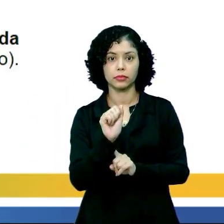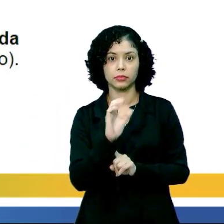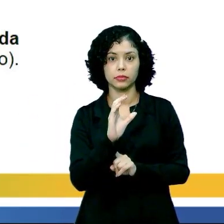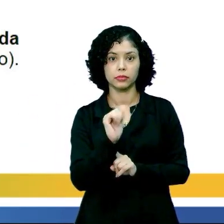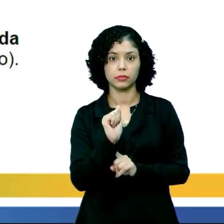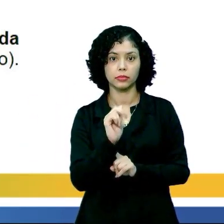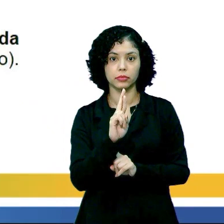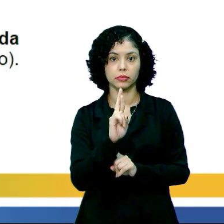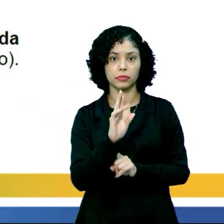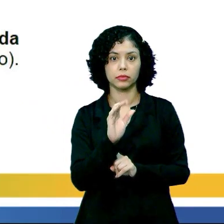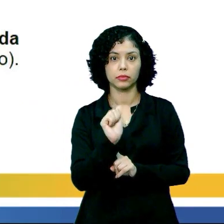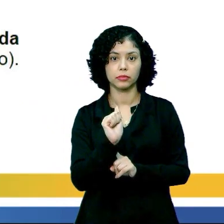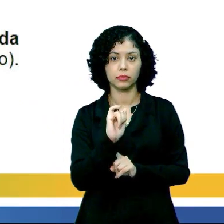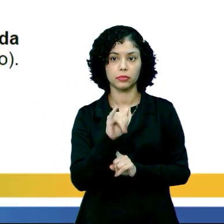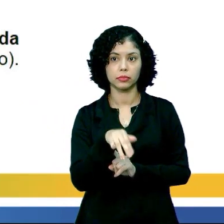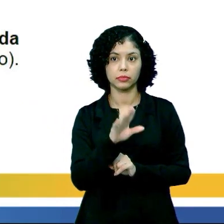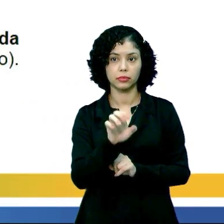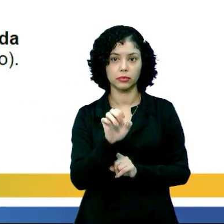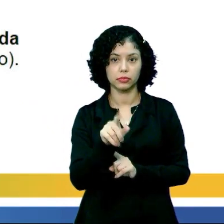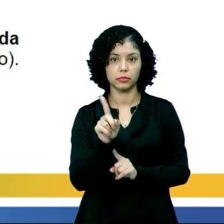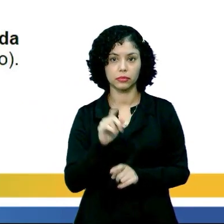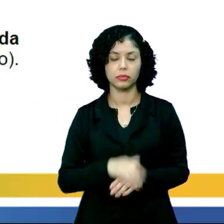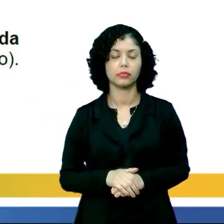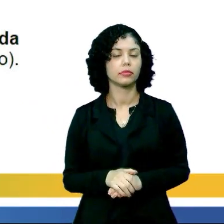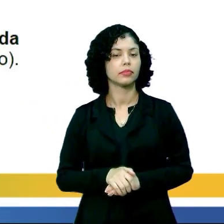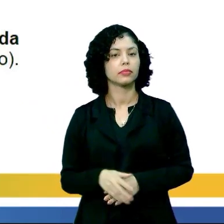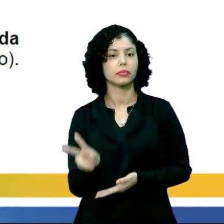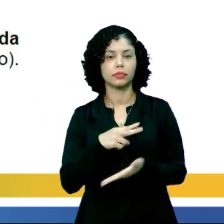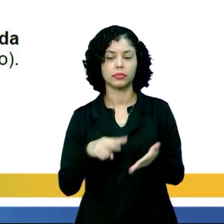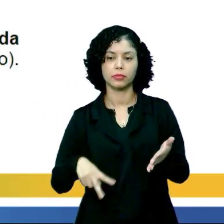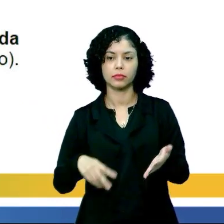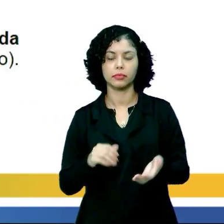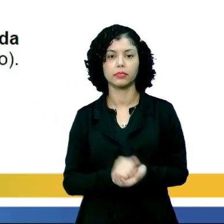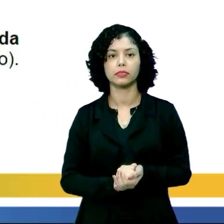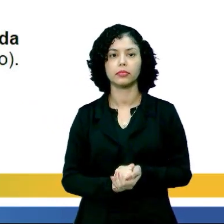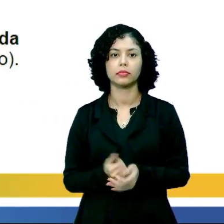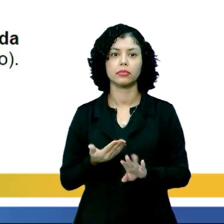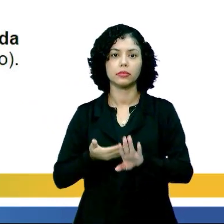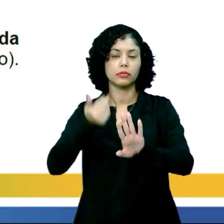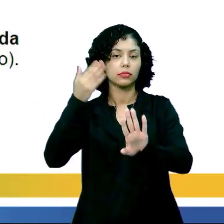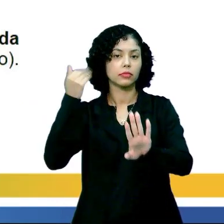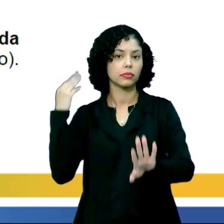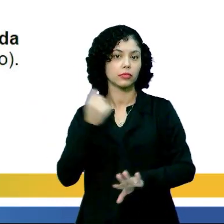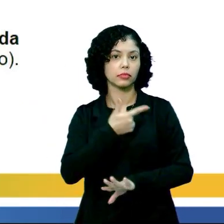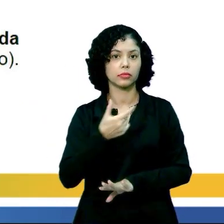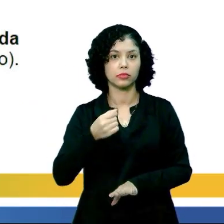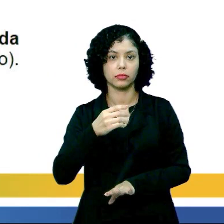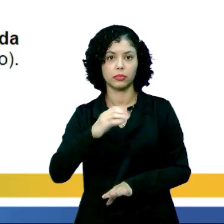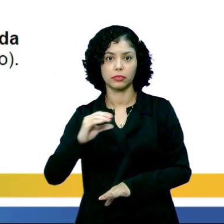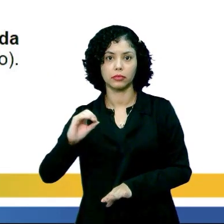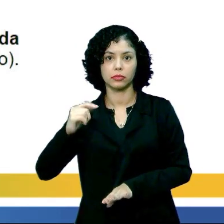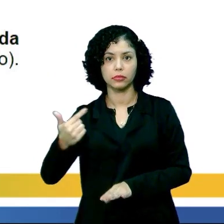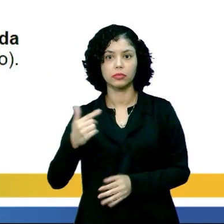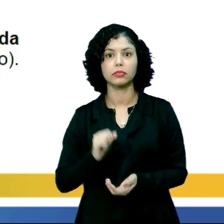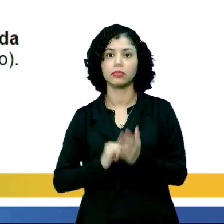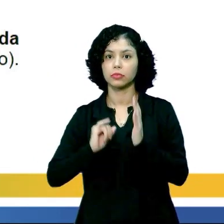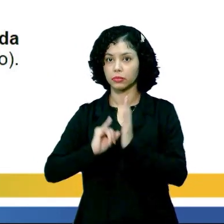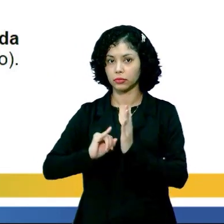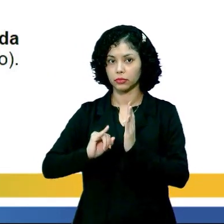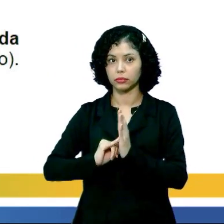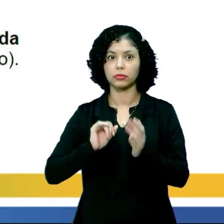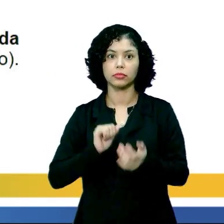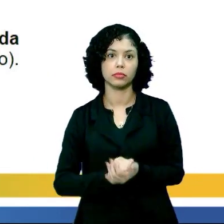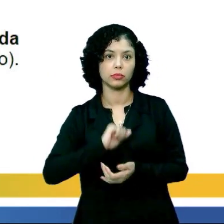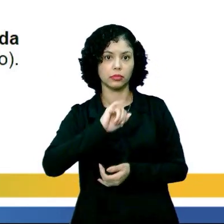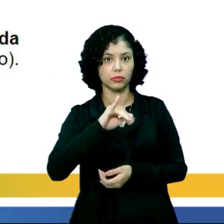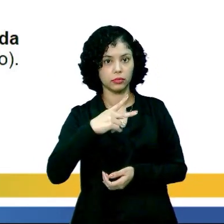são as baianas ali produzindo acaragé. Então, vamos à leitura do texto. Desde 2002, o IFAM, que é o Instituto